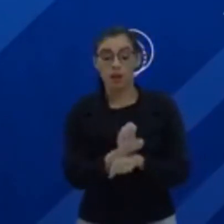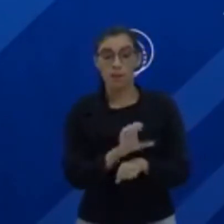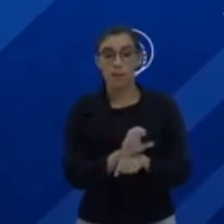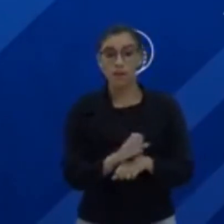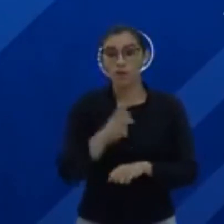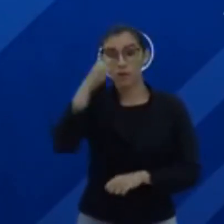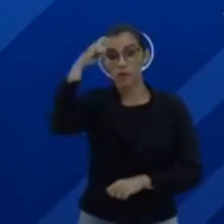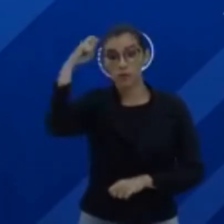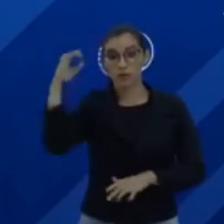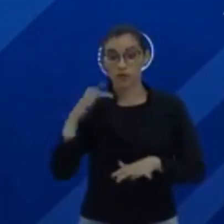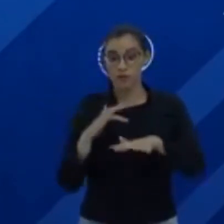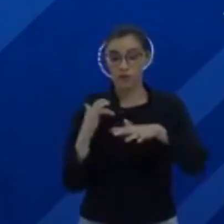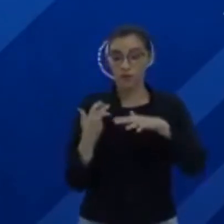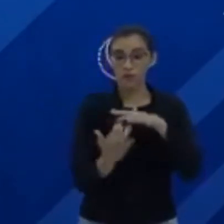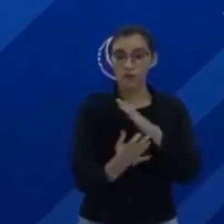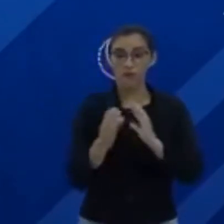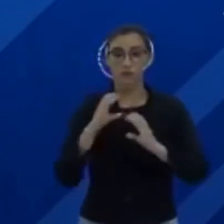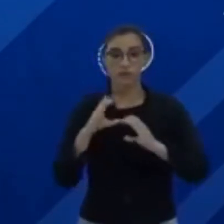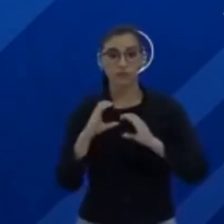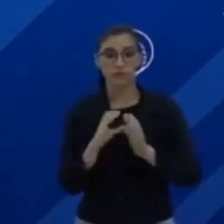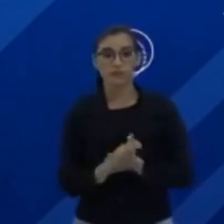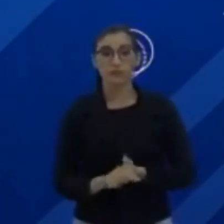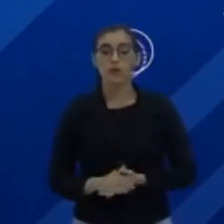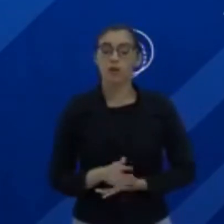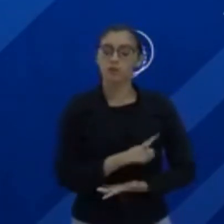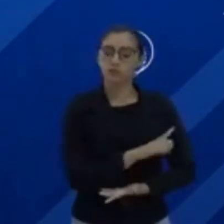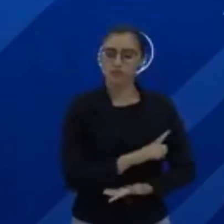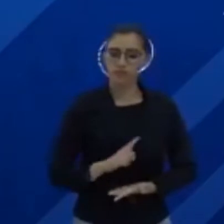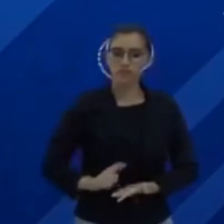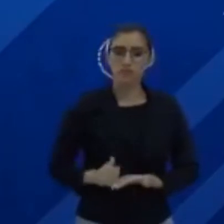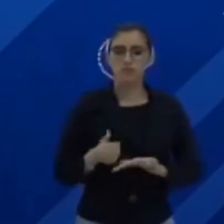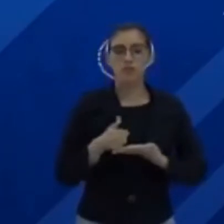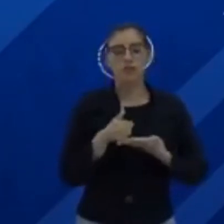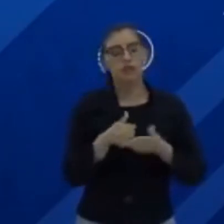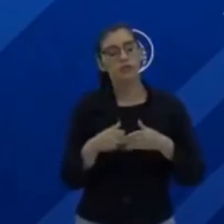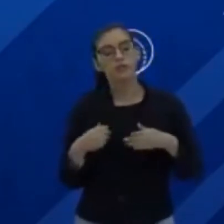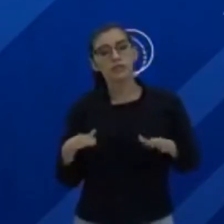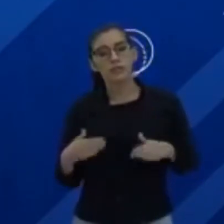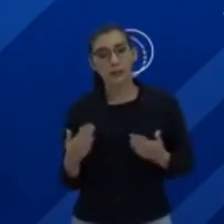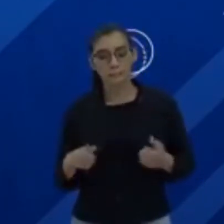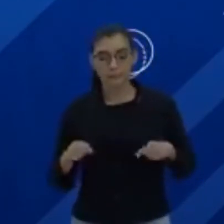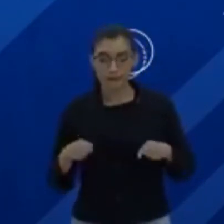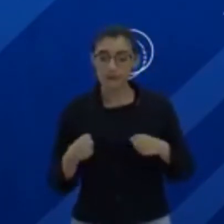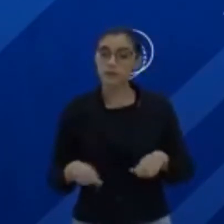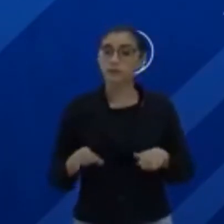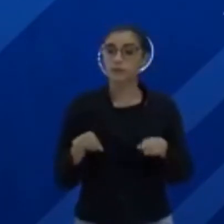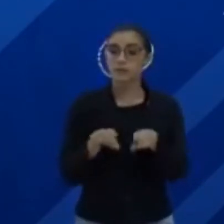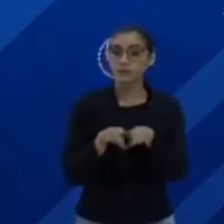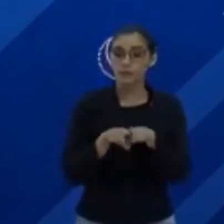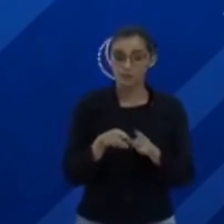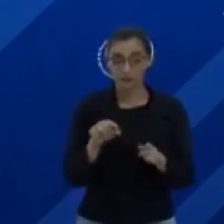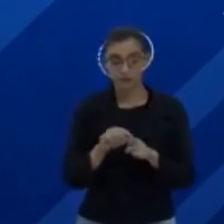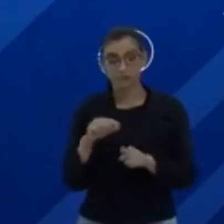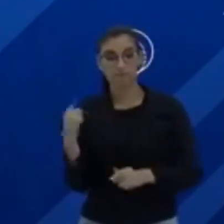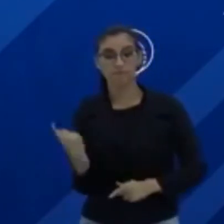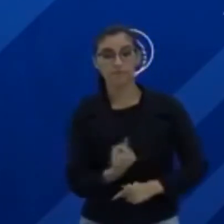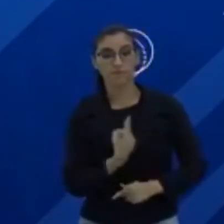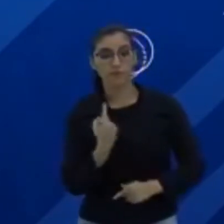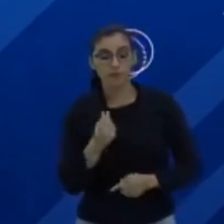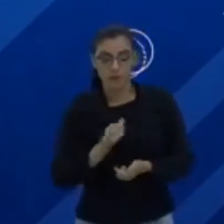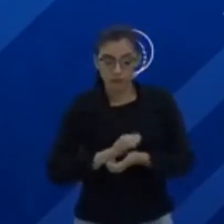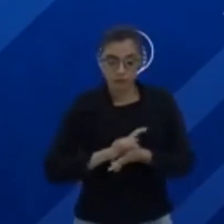Comunicação. Olha lá, pessoal, o Governo do Estado está fazendo sua parte, então vamos fazer também a nossa, né? Lavar bem as mãos com água e sabão,